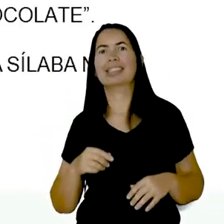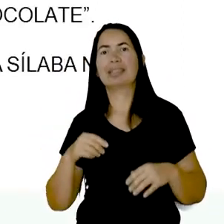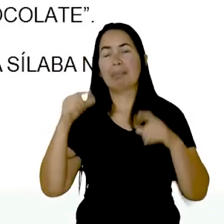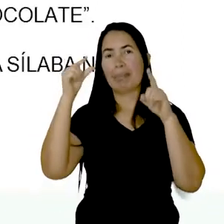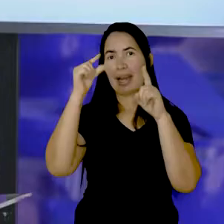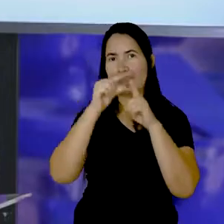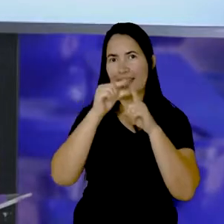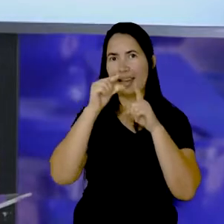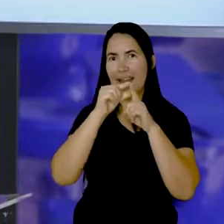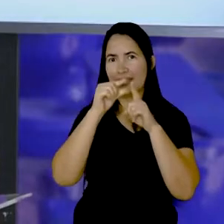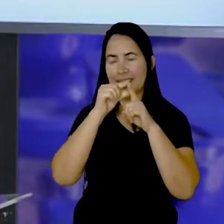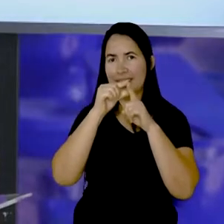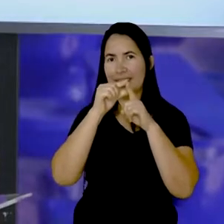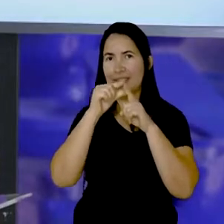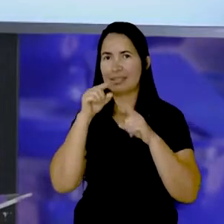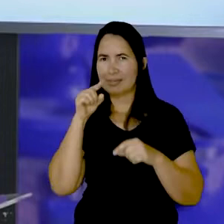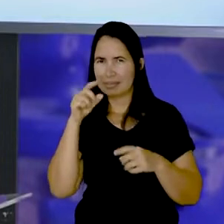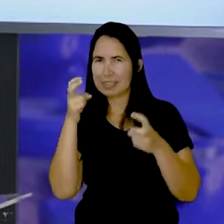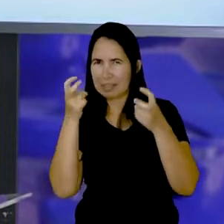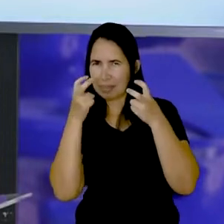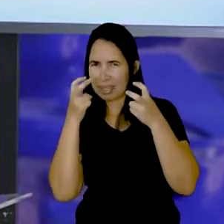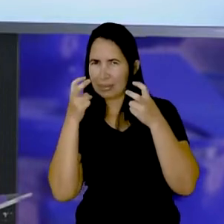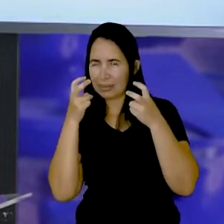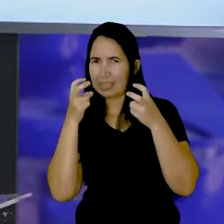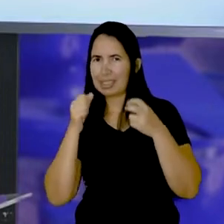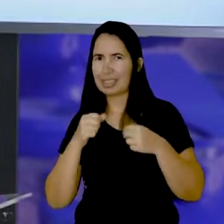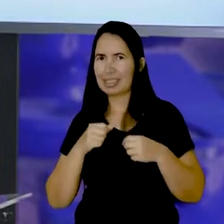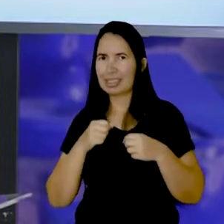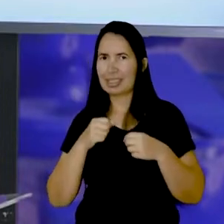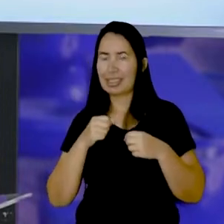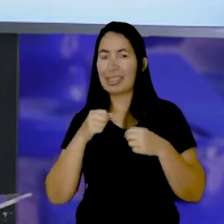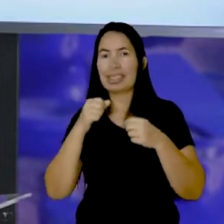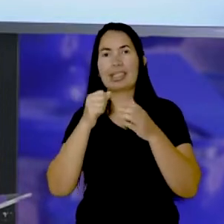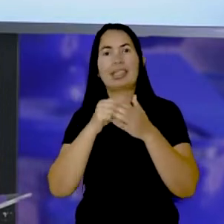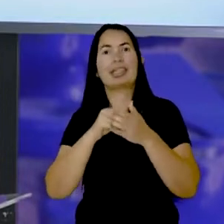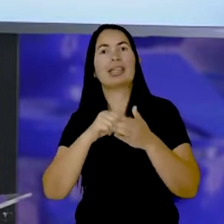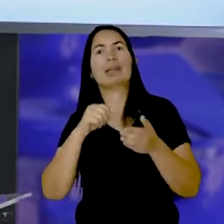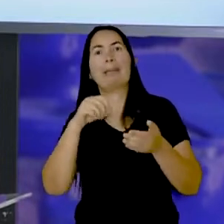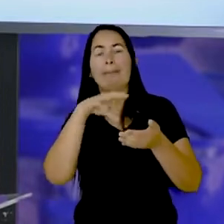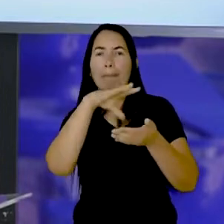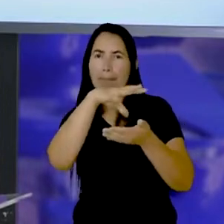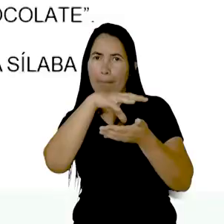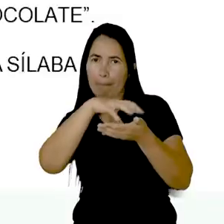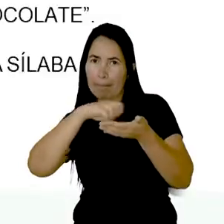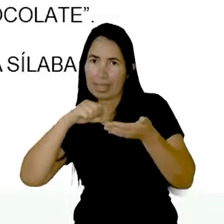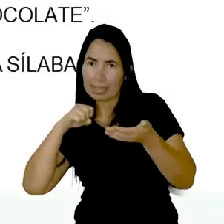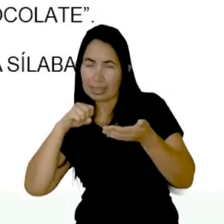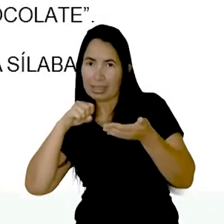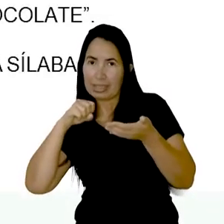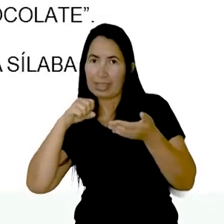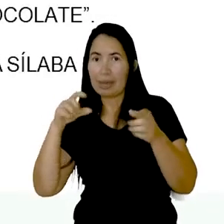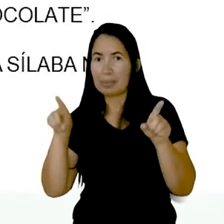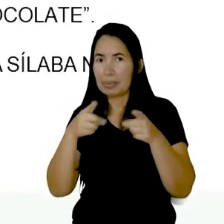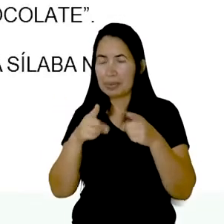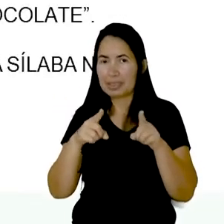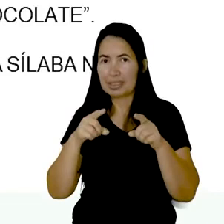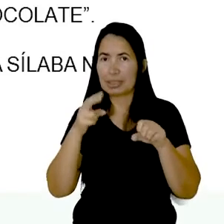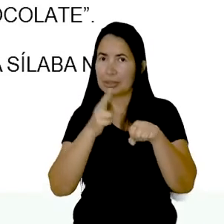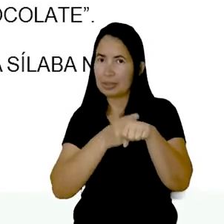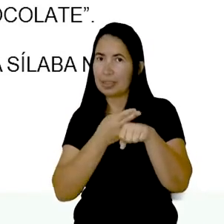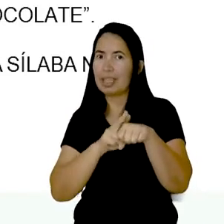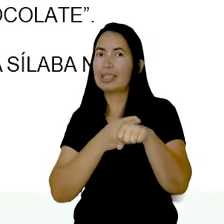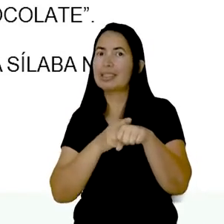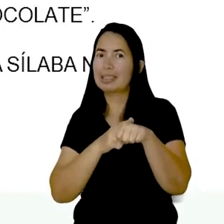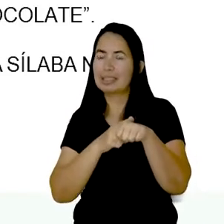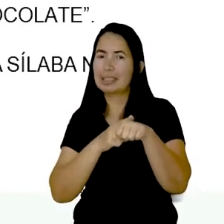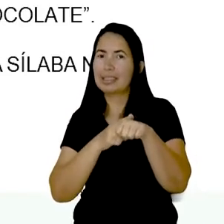palavras aí Vocês perceberam que elas foram retiradas Da canção é de chocolate? Por isso que eu falei pra vocês Que